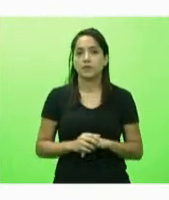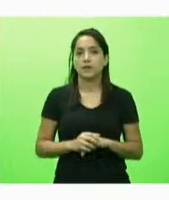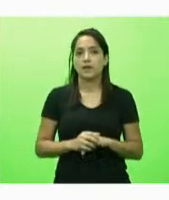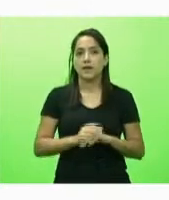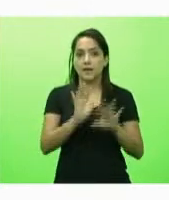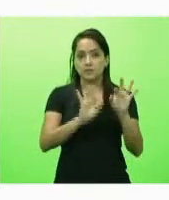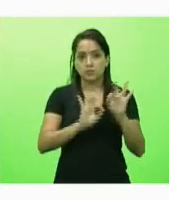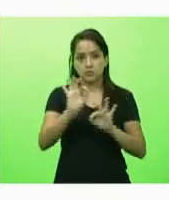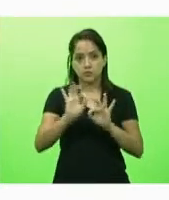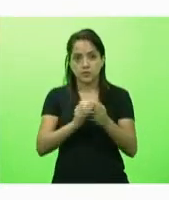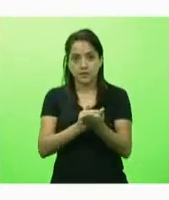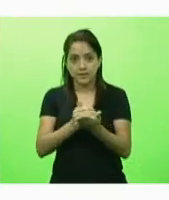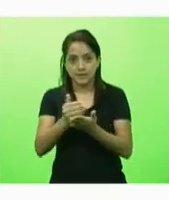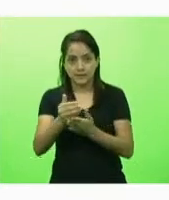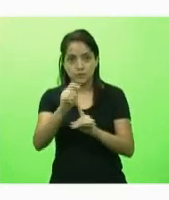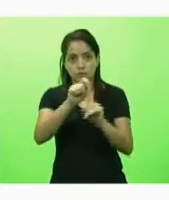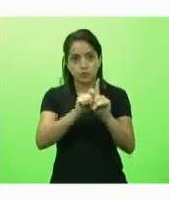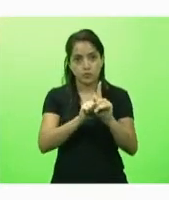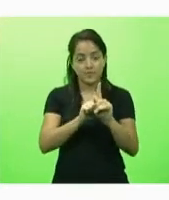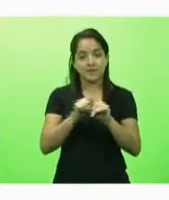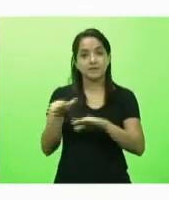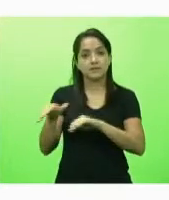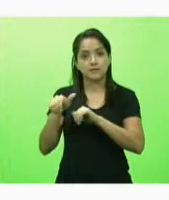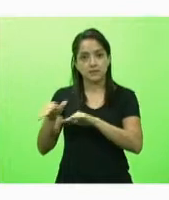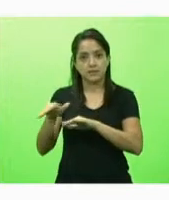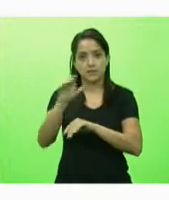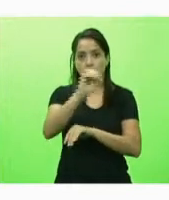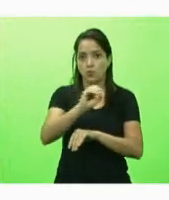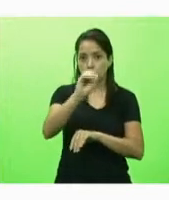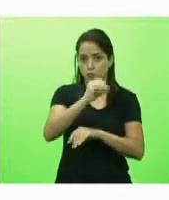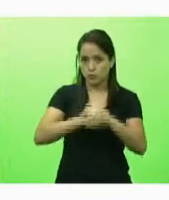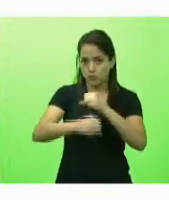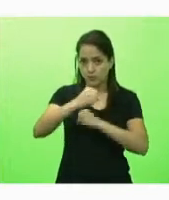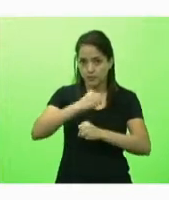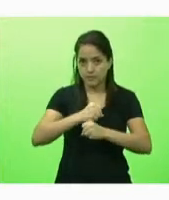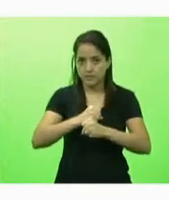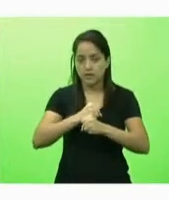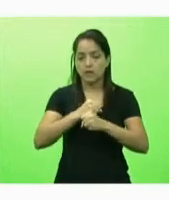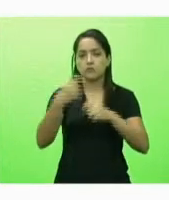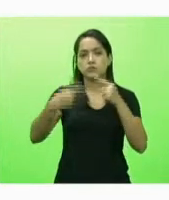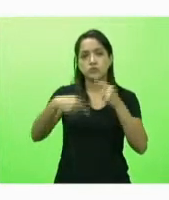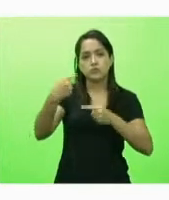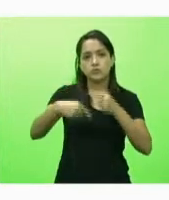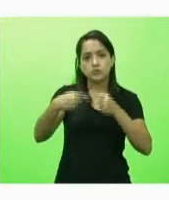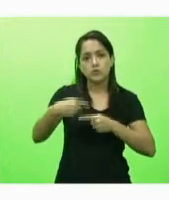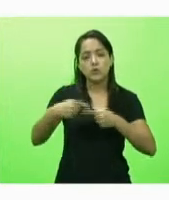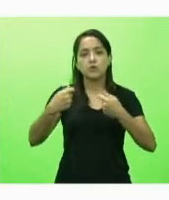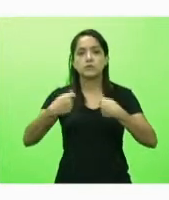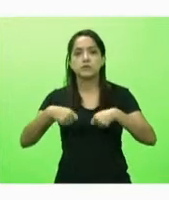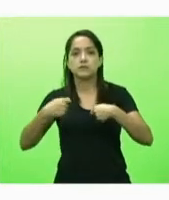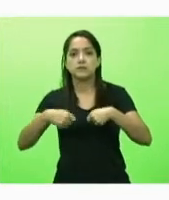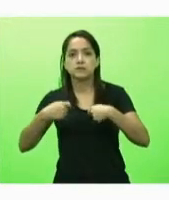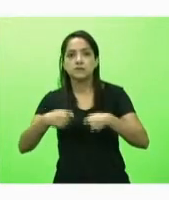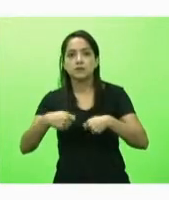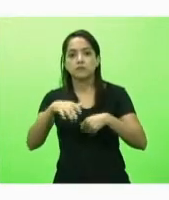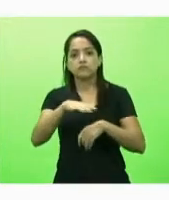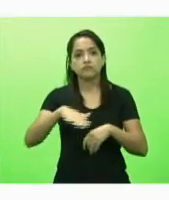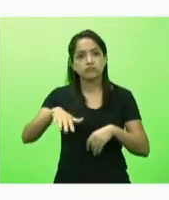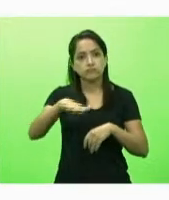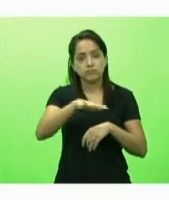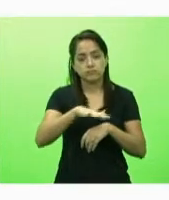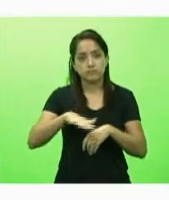surgiu iniciou lá em setembro outubro de discussões de necessidades de ambientes para